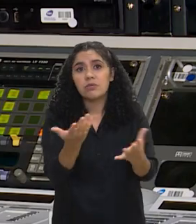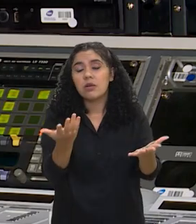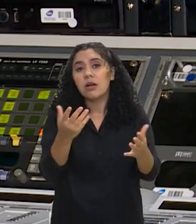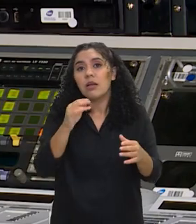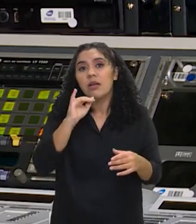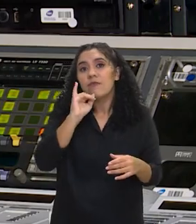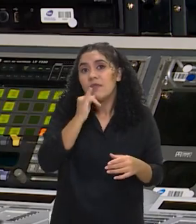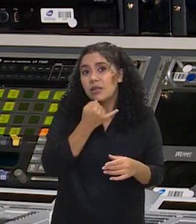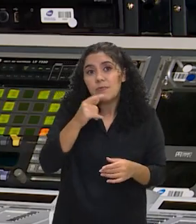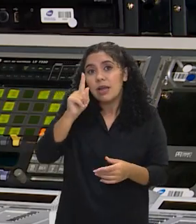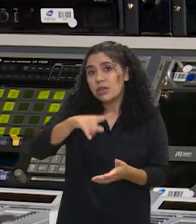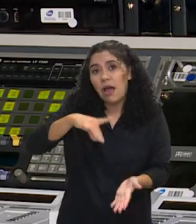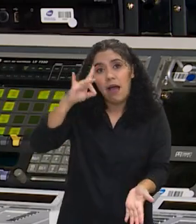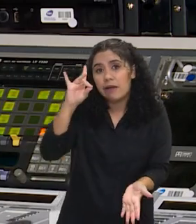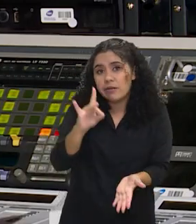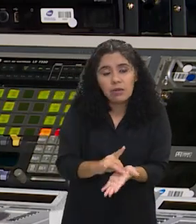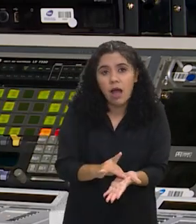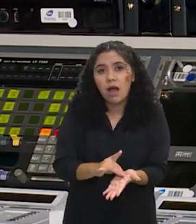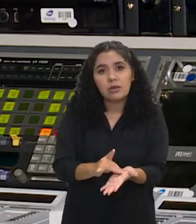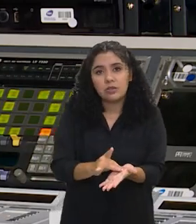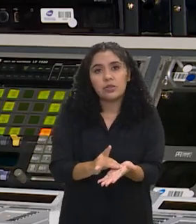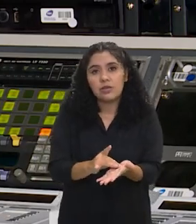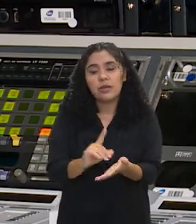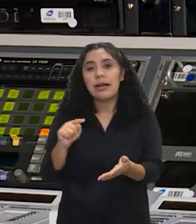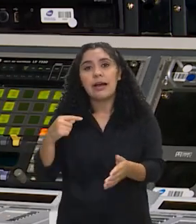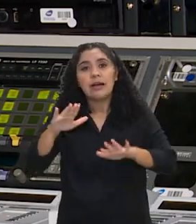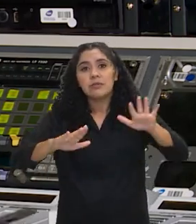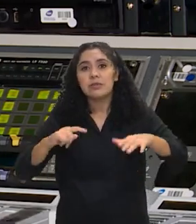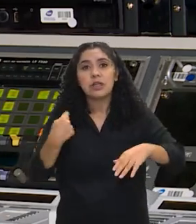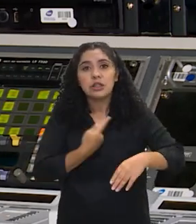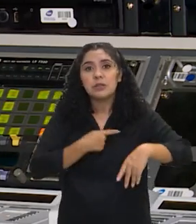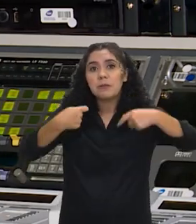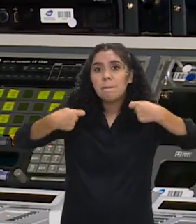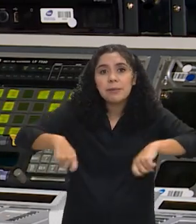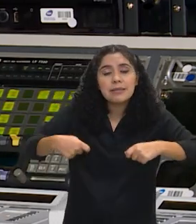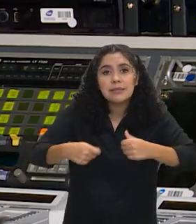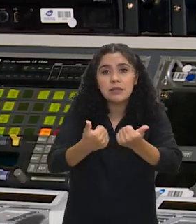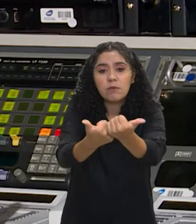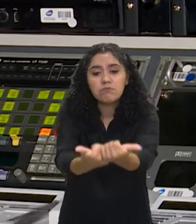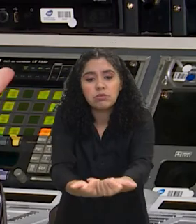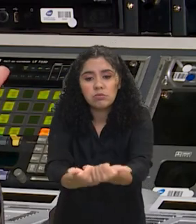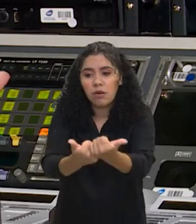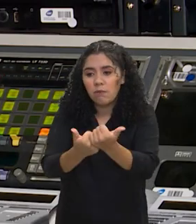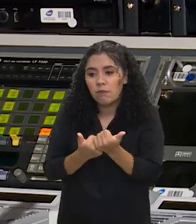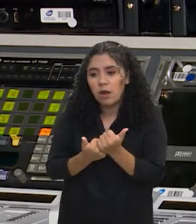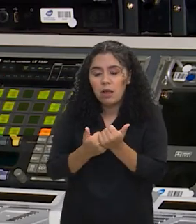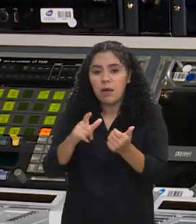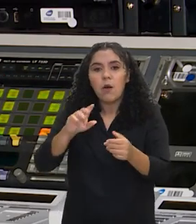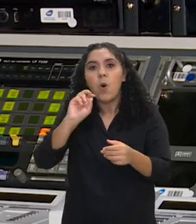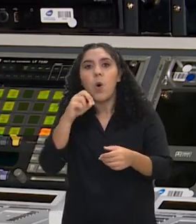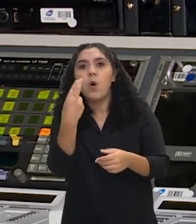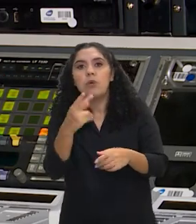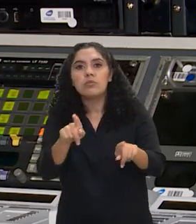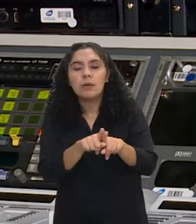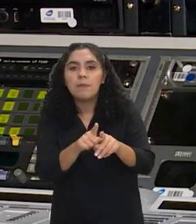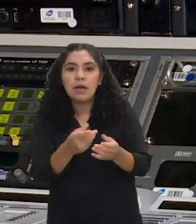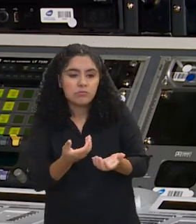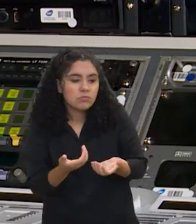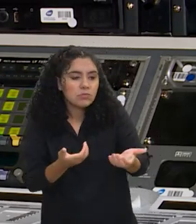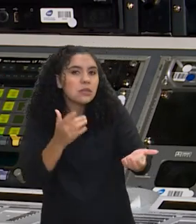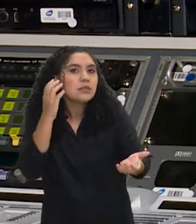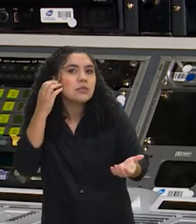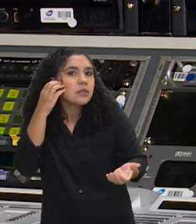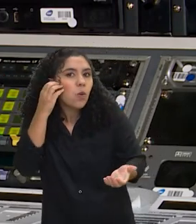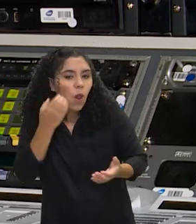Isso é normal, infelizmente, a realidade é que a gente às vezes precisa se apoiar numa tela para poder lavar roupa, para